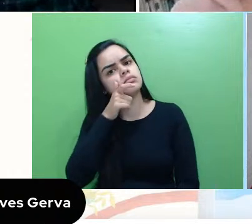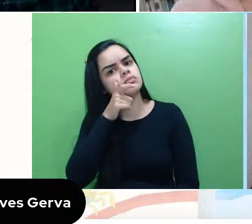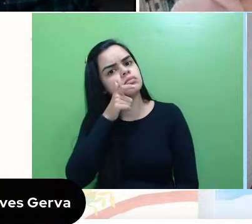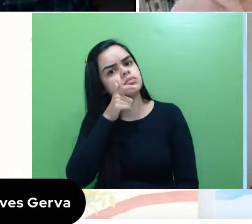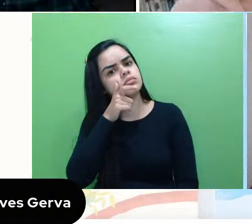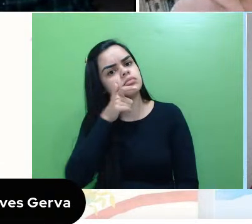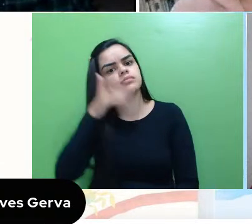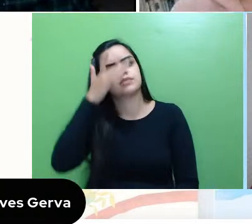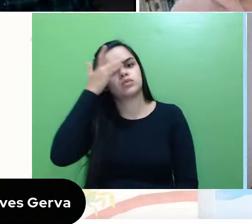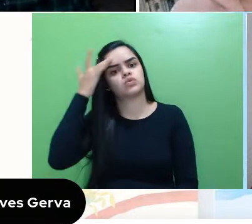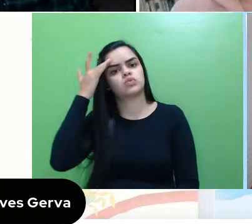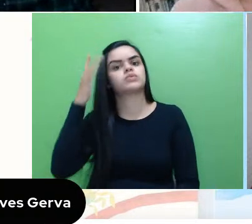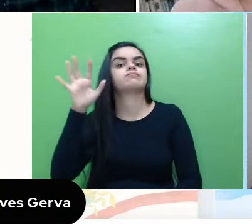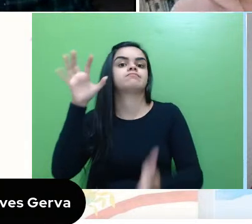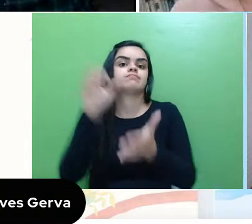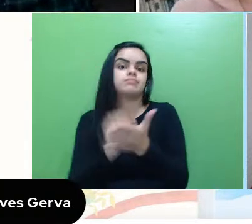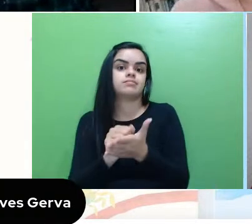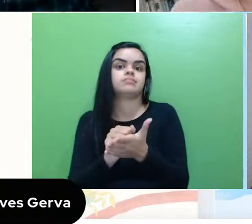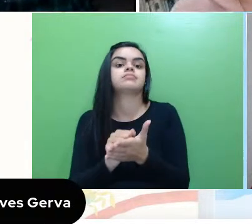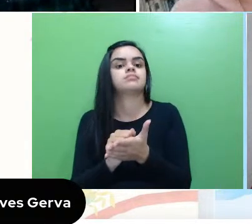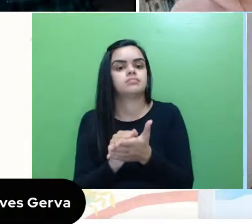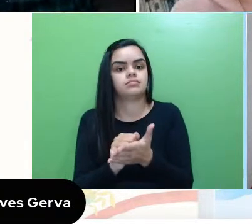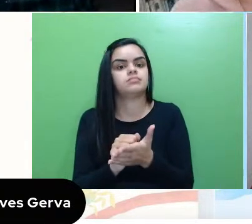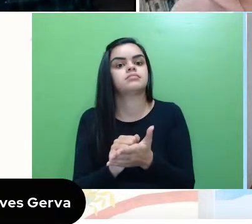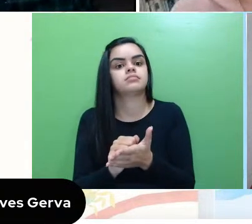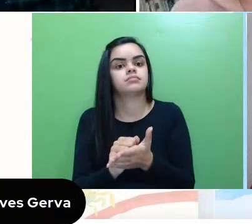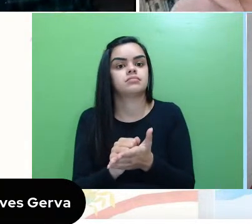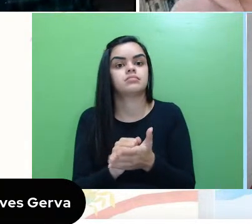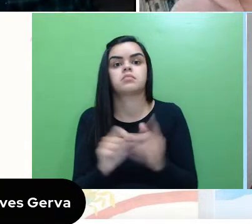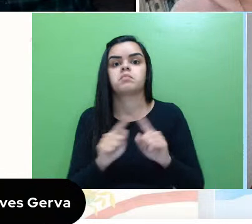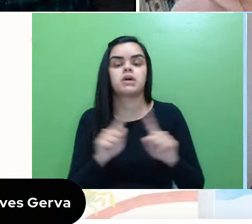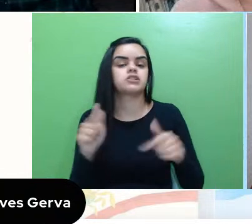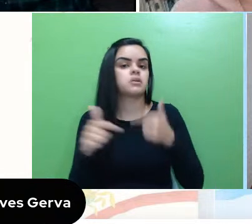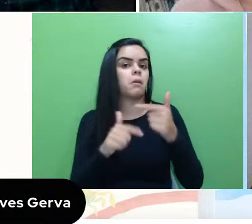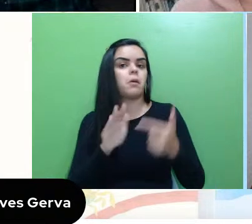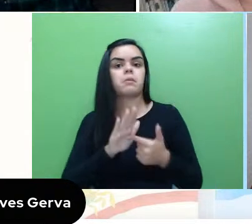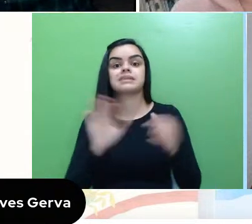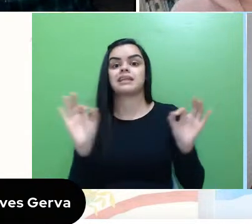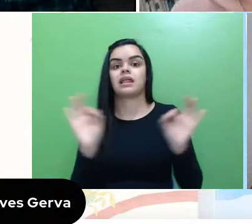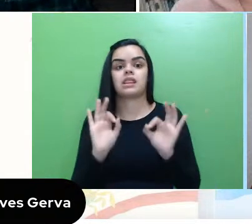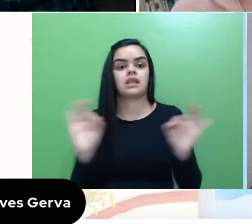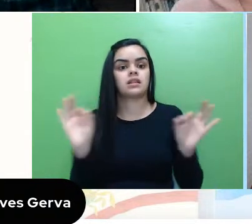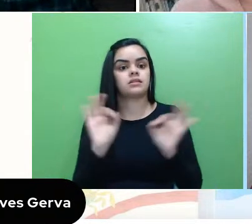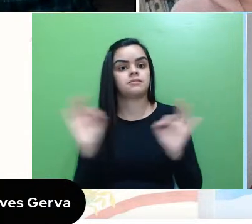aquela pessoa que faz a inscrição no evento e não submete trabalho, né,